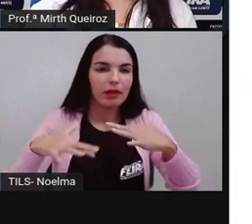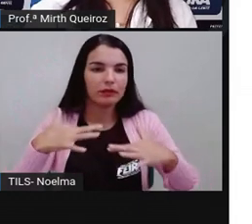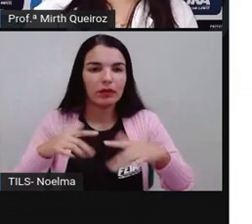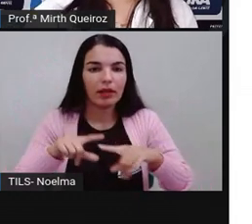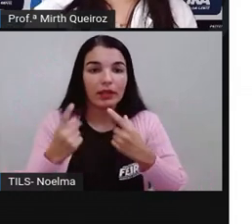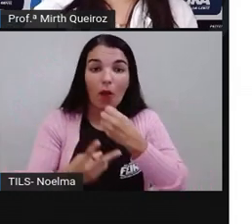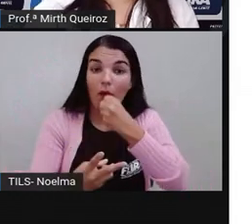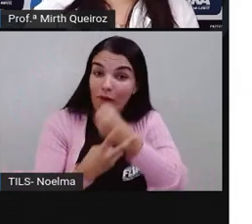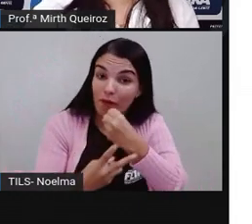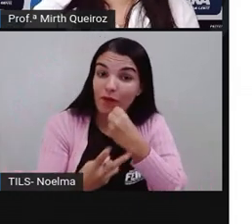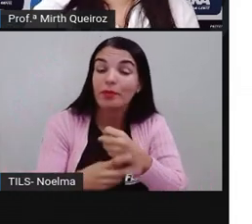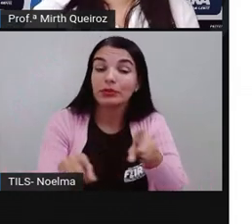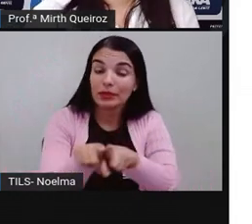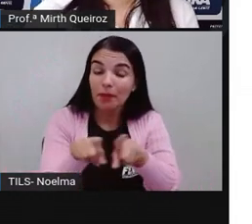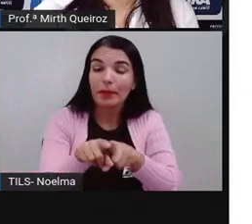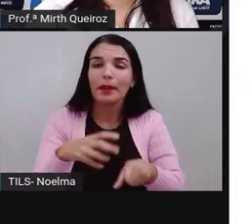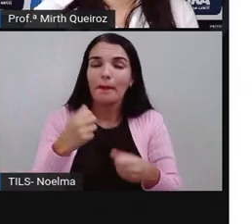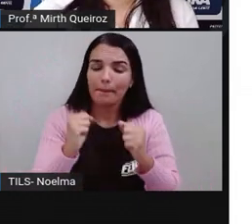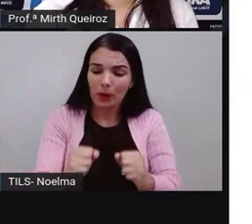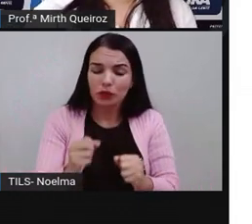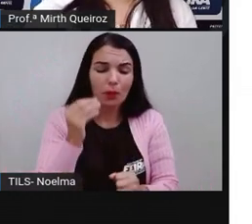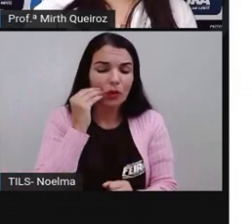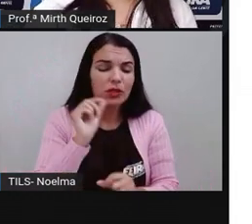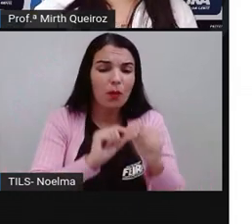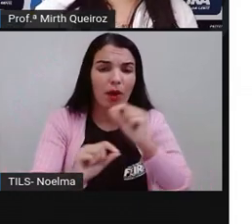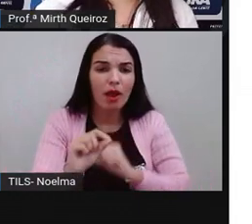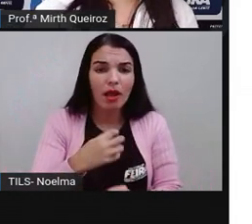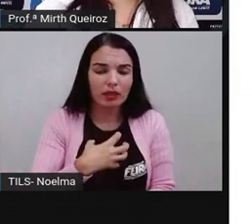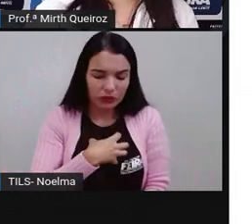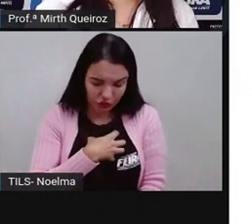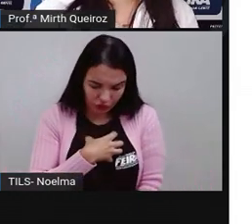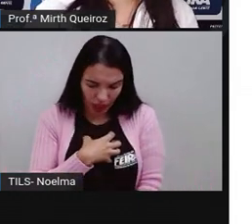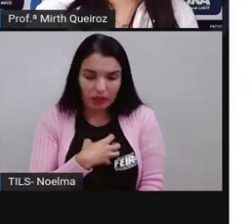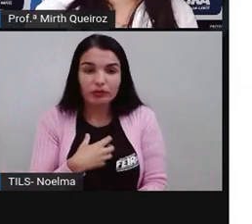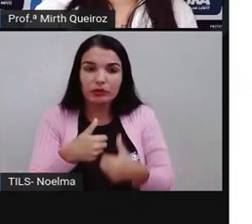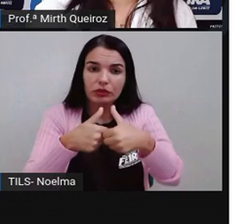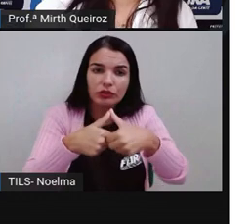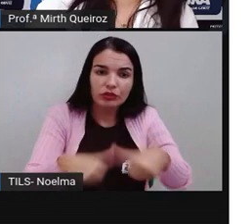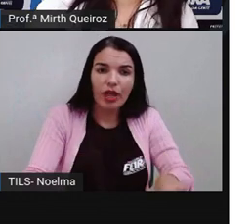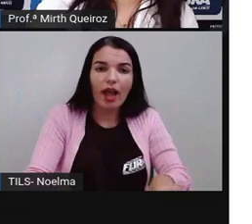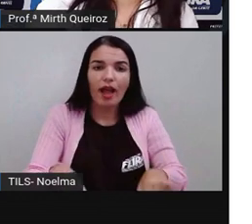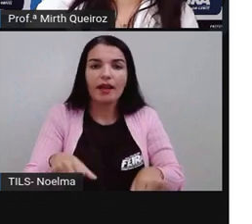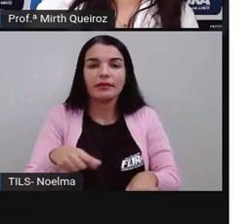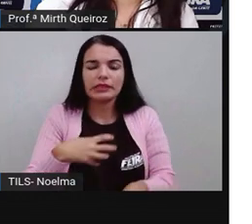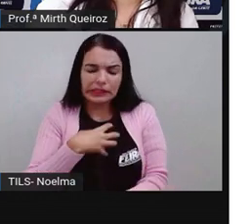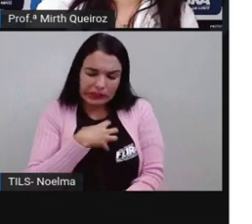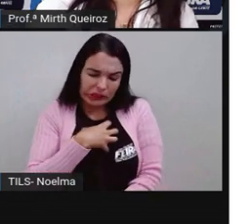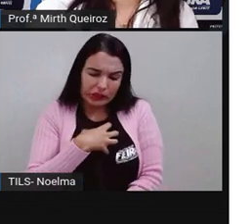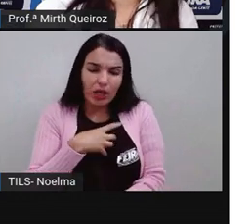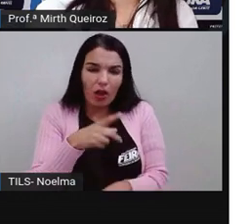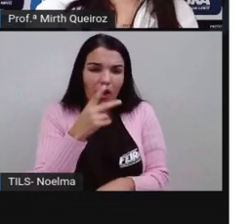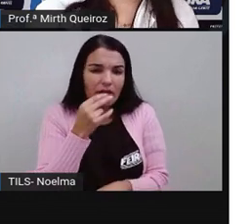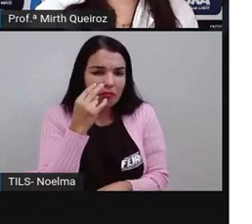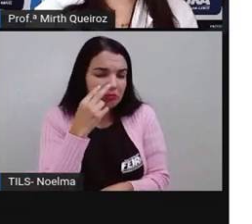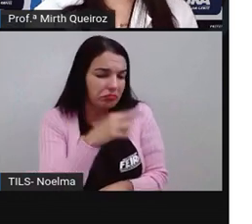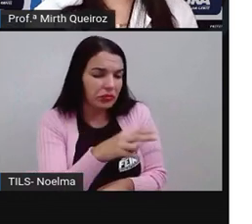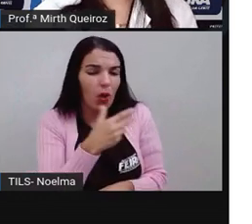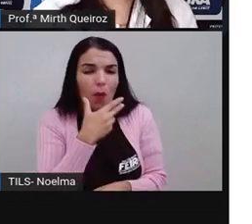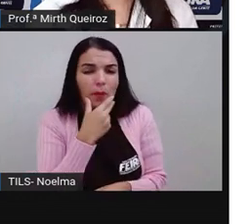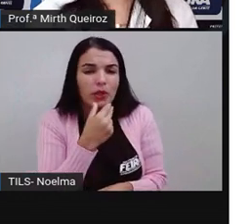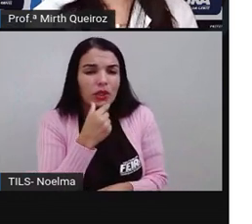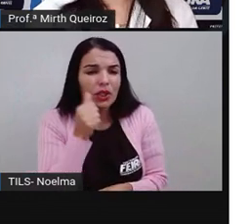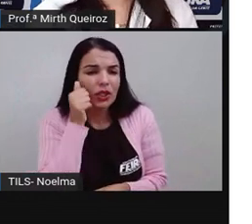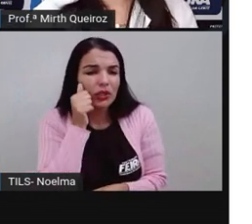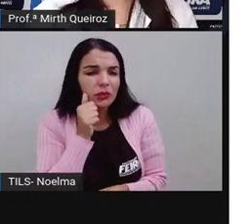Os verbos, eles também podem indicar o estado, né? Estar, ser, sentir. Olha aí, a menina está triste. O